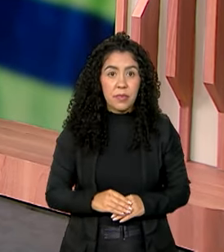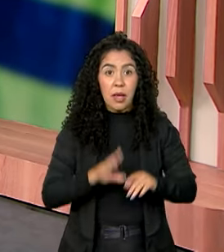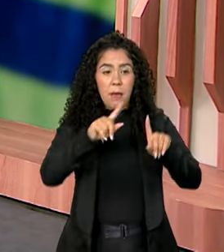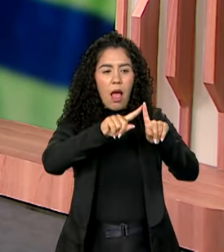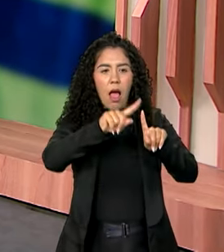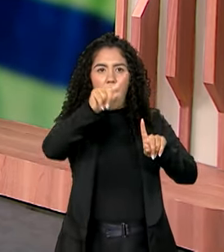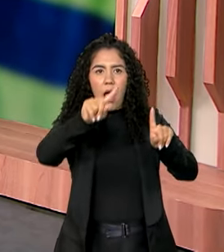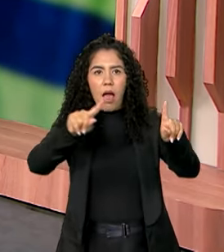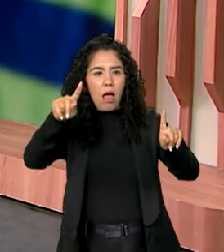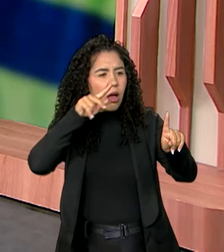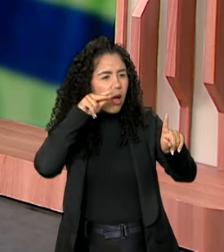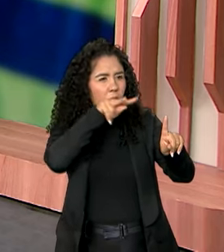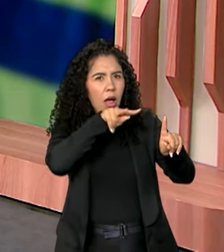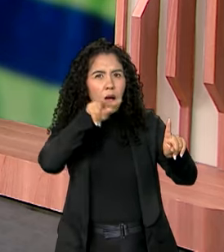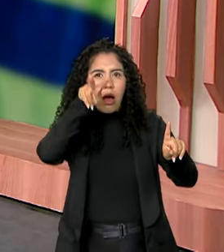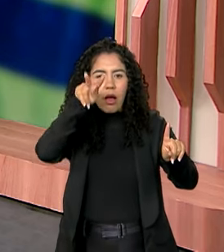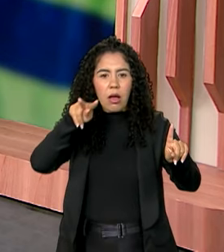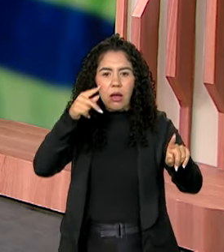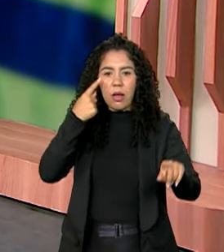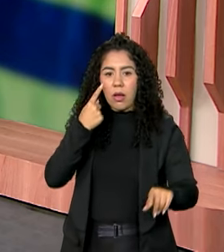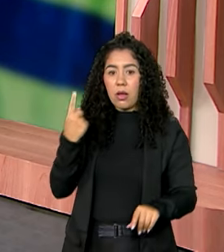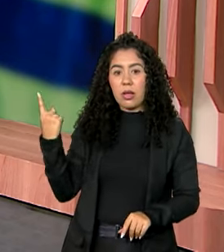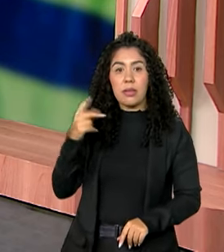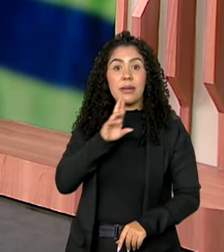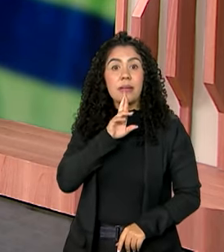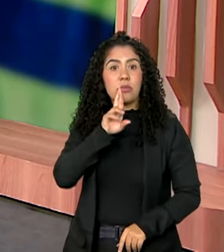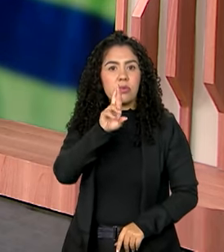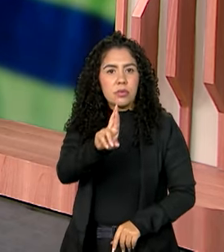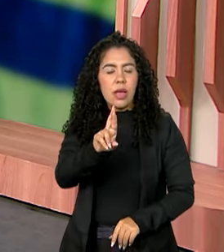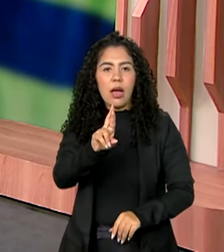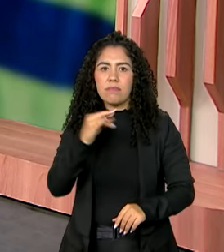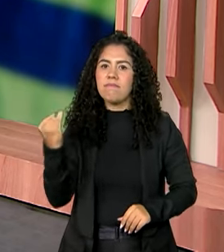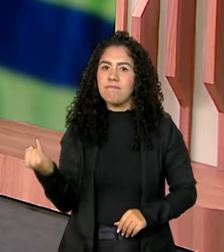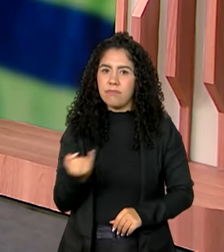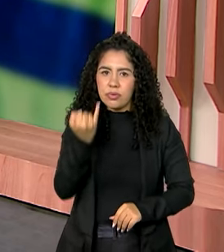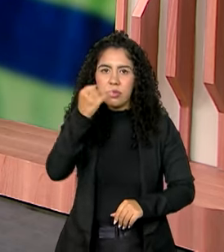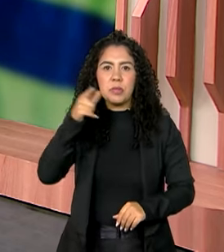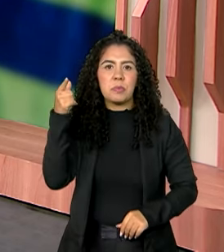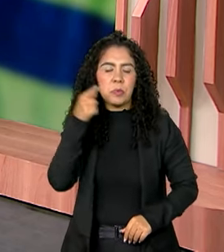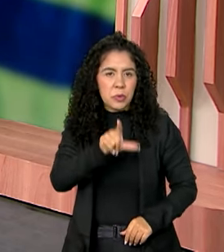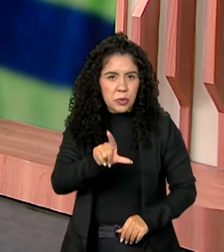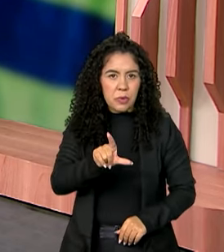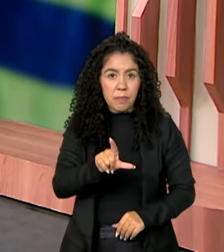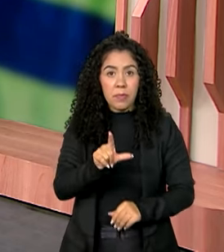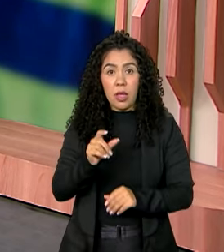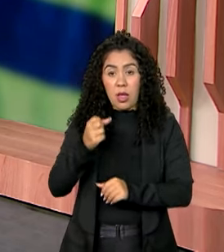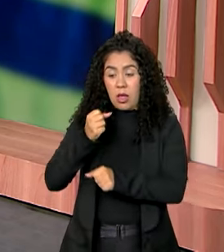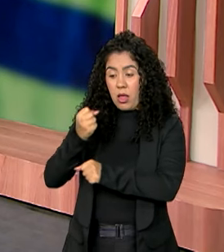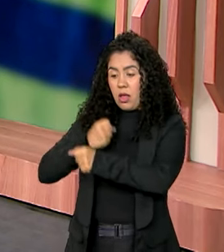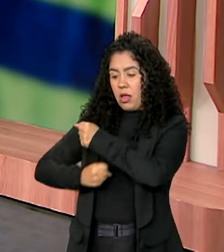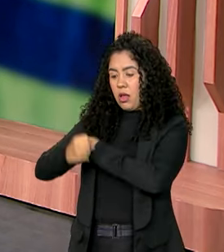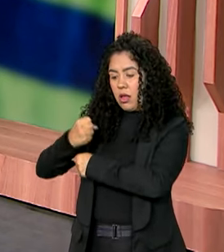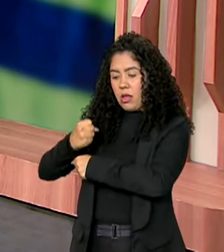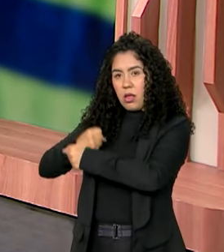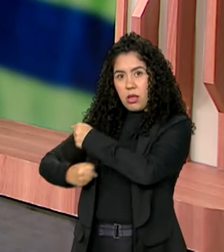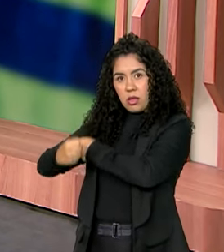gráfico, nós vemos aí dois resultados que contribuíram muito para essa importante conquista. Em 2022,